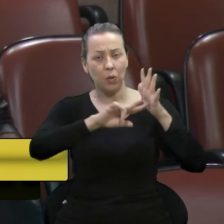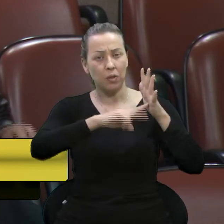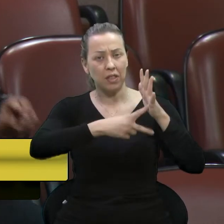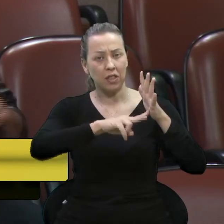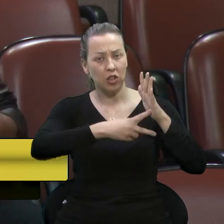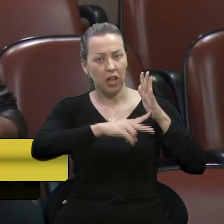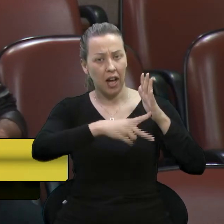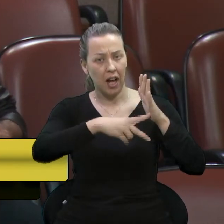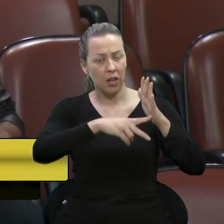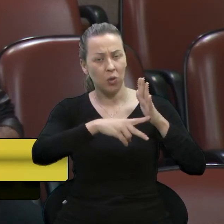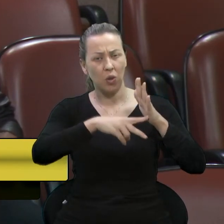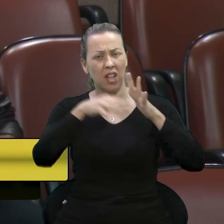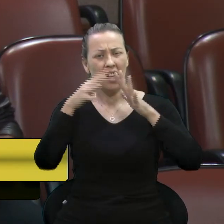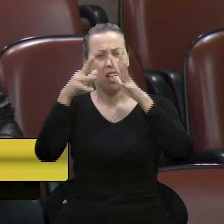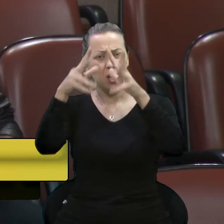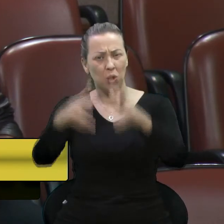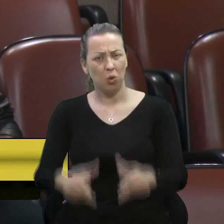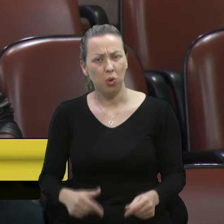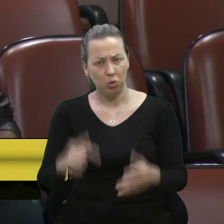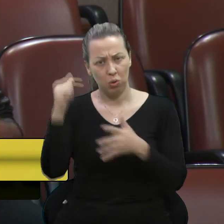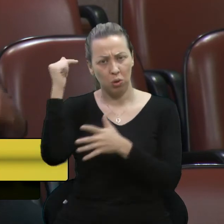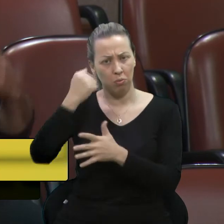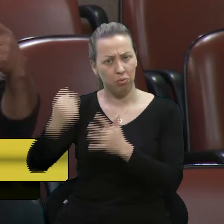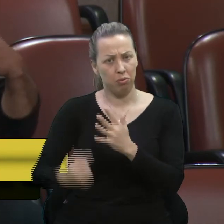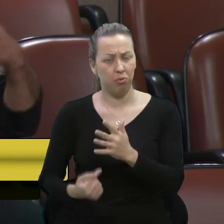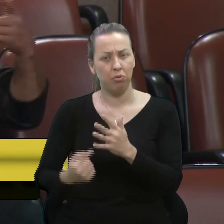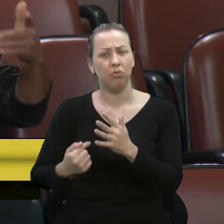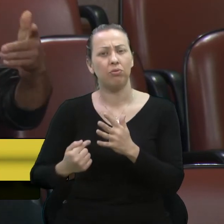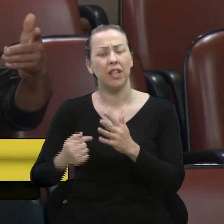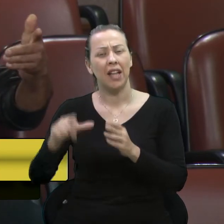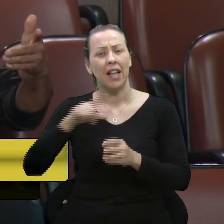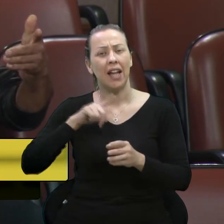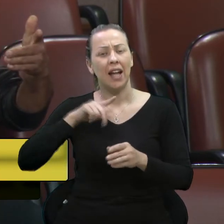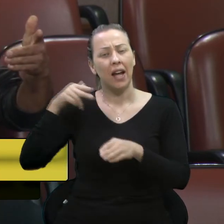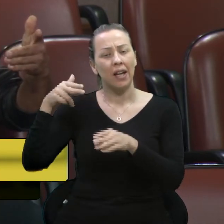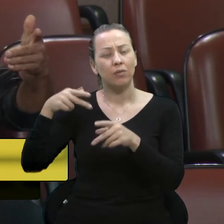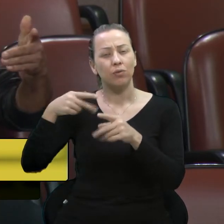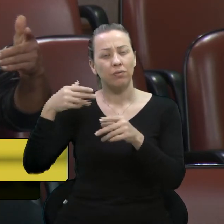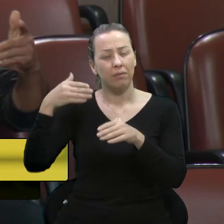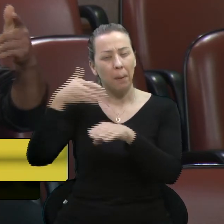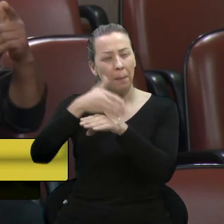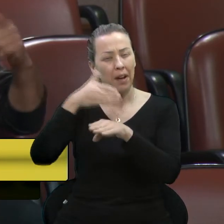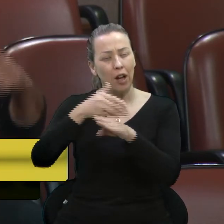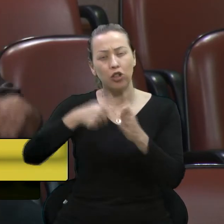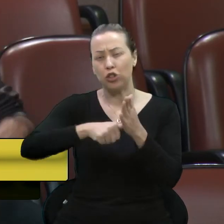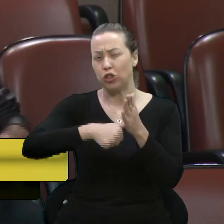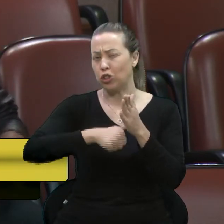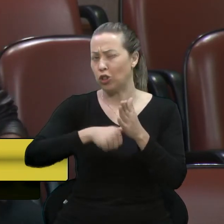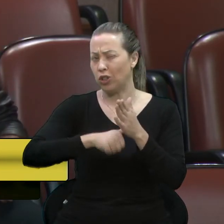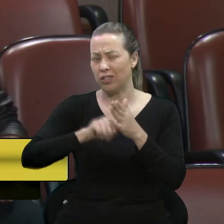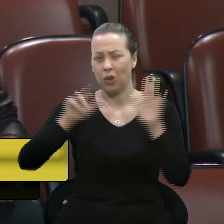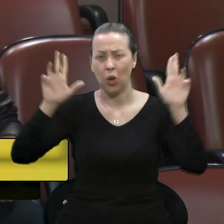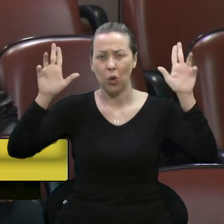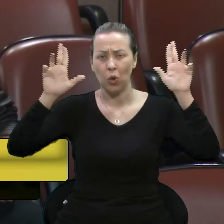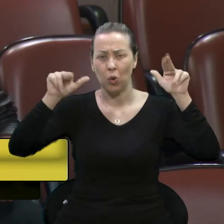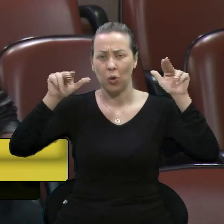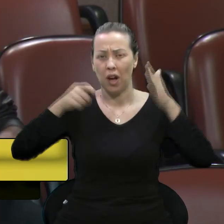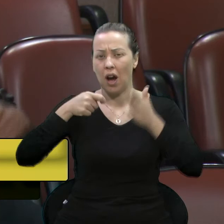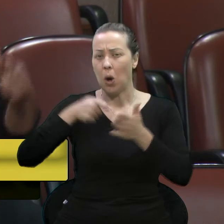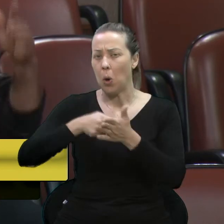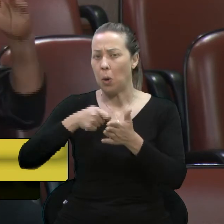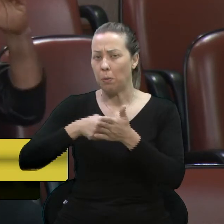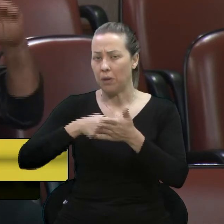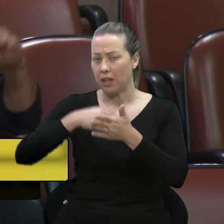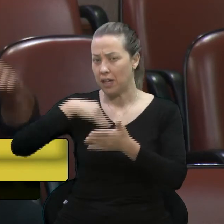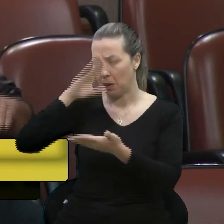e todos os outros sindicatos, eles se associam e quem quer se associar, né? Ninguém vai obrigar ninguém a associar e eu tenho certeza que